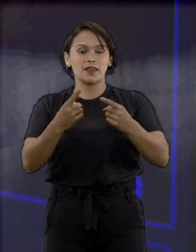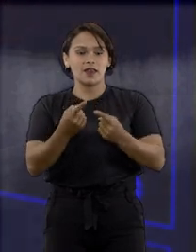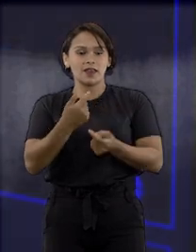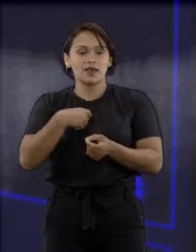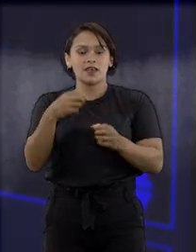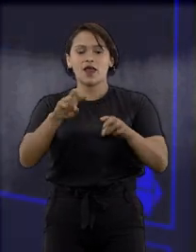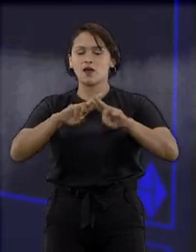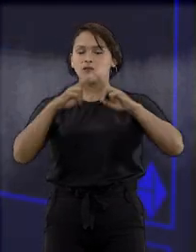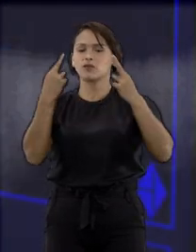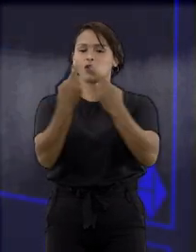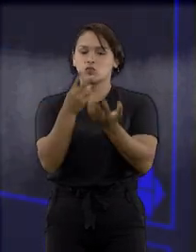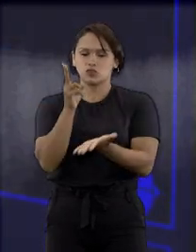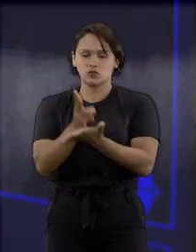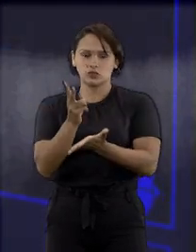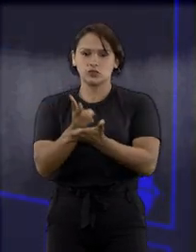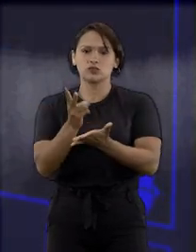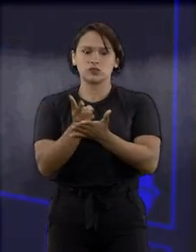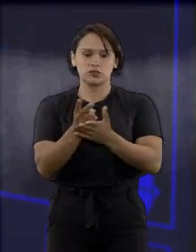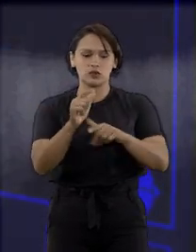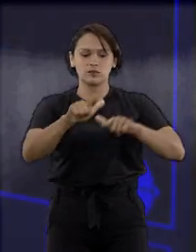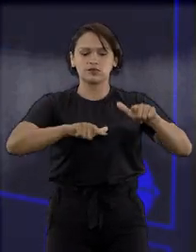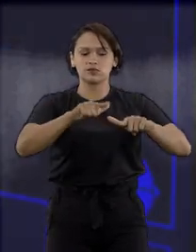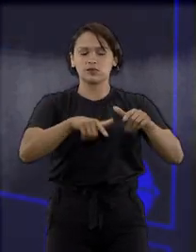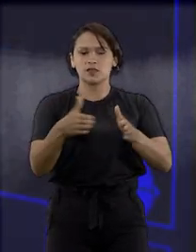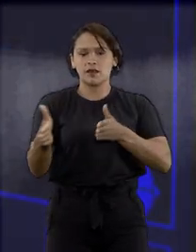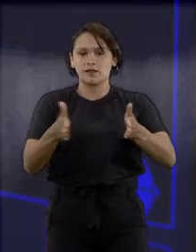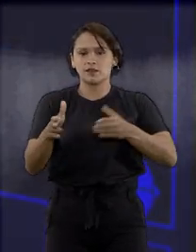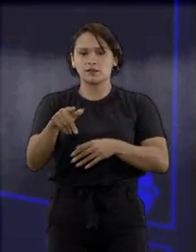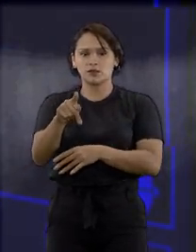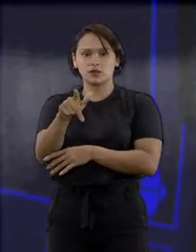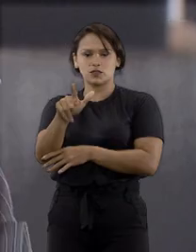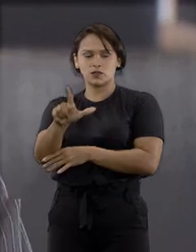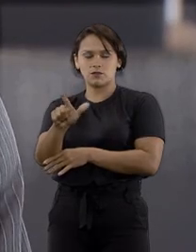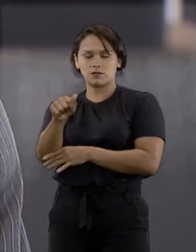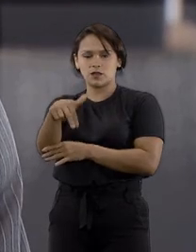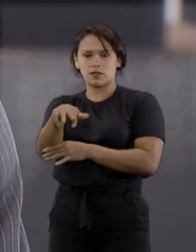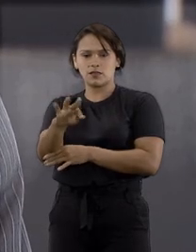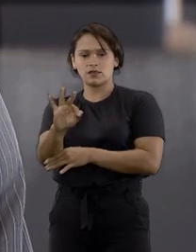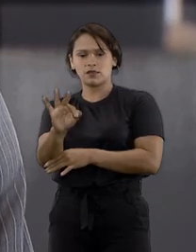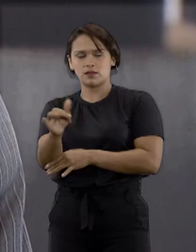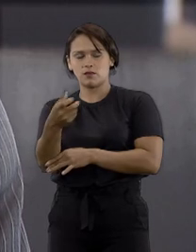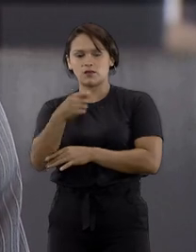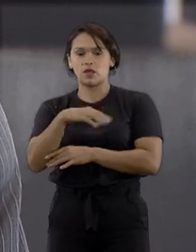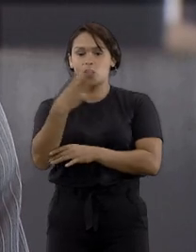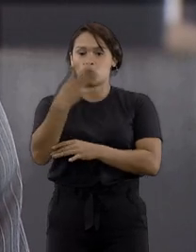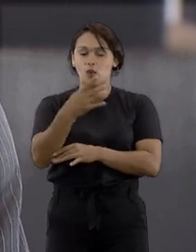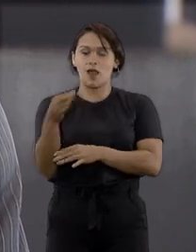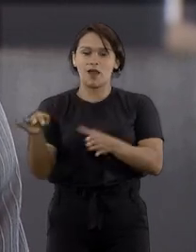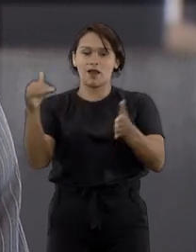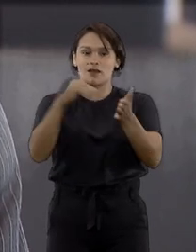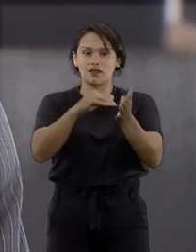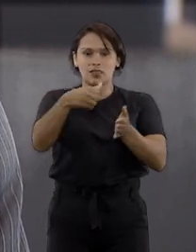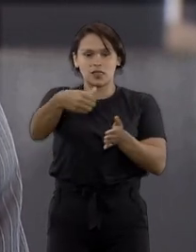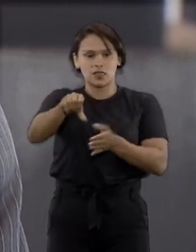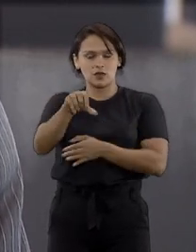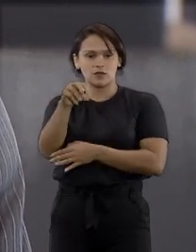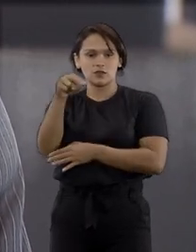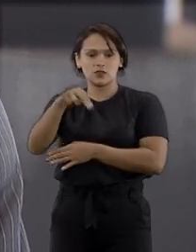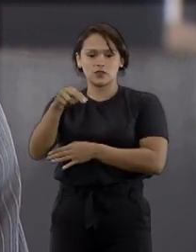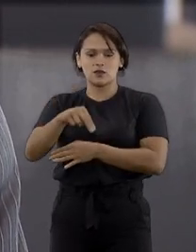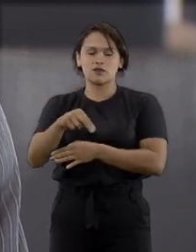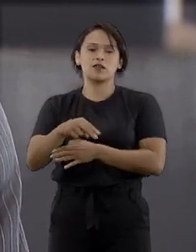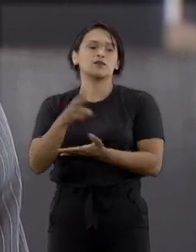Enquanto isso, a corte continuou operando em regime de plantão. De 4 a 9 de novembro,